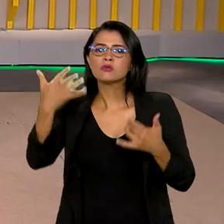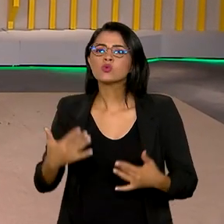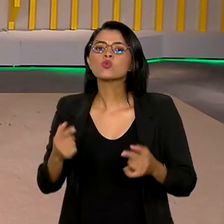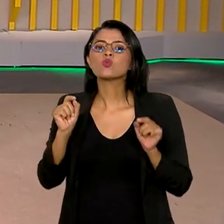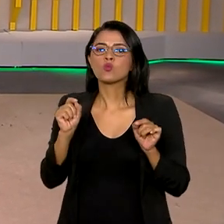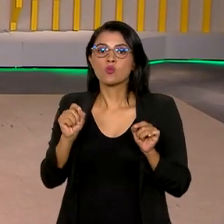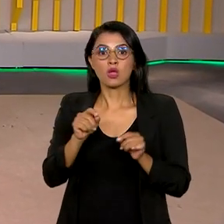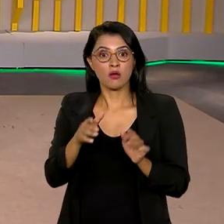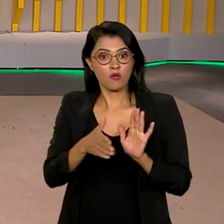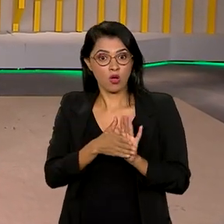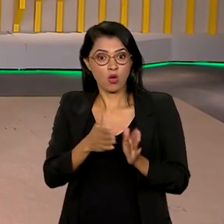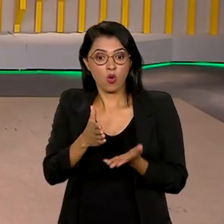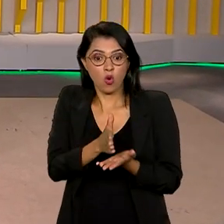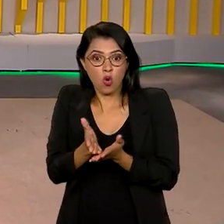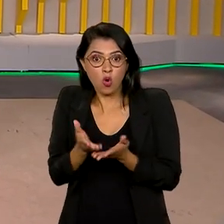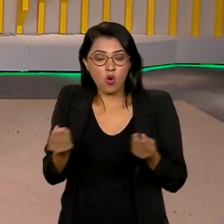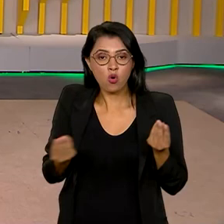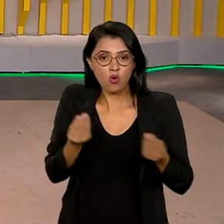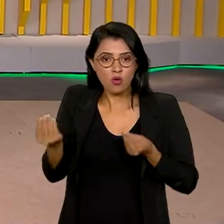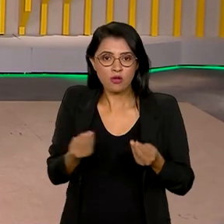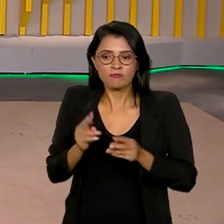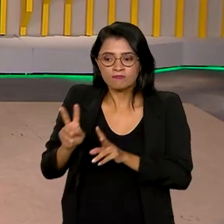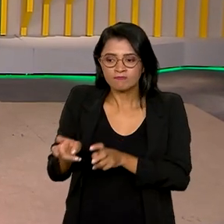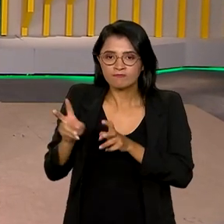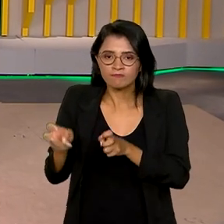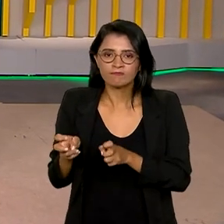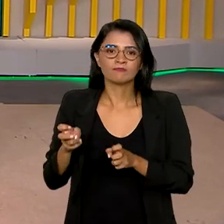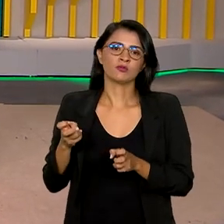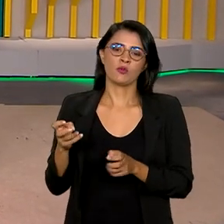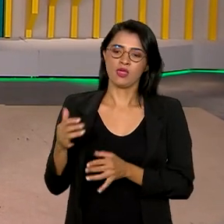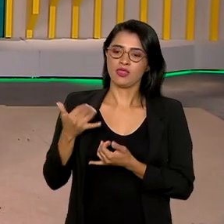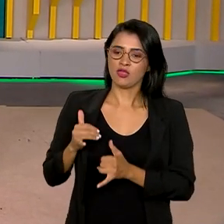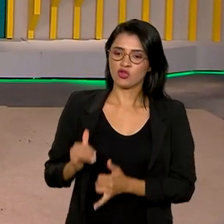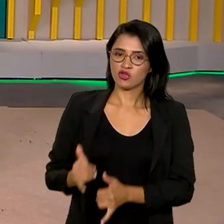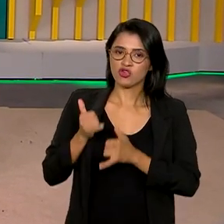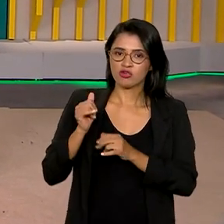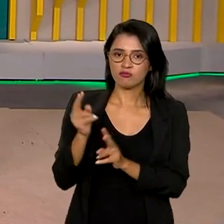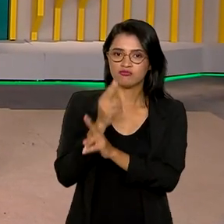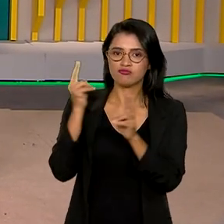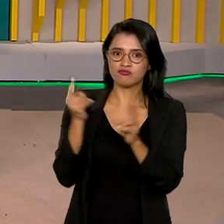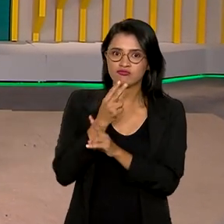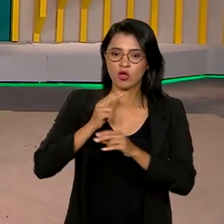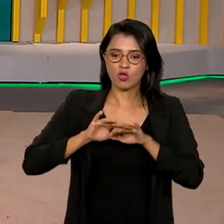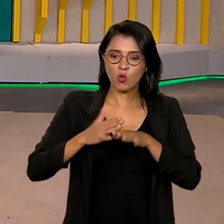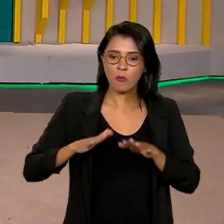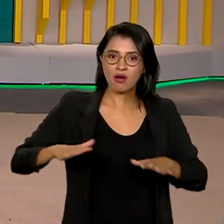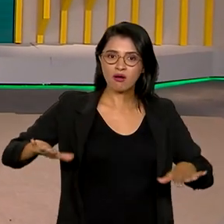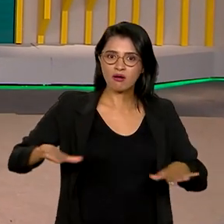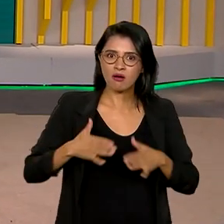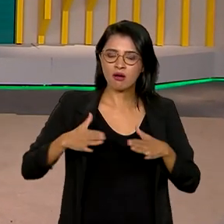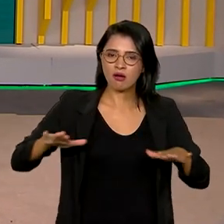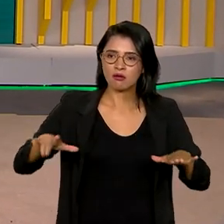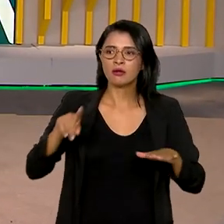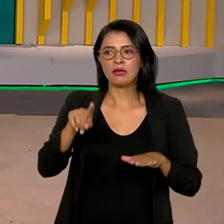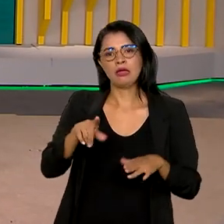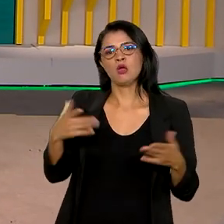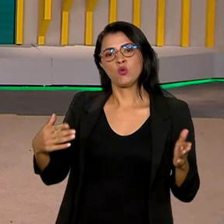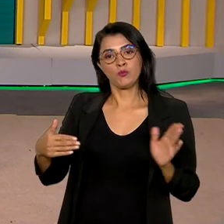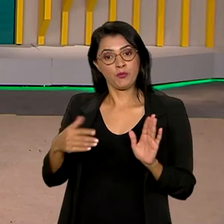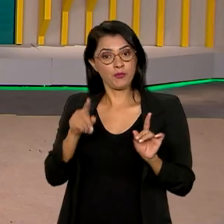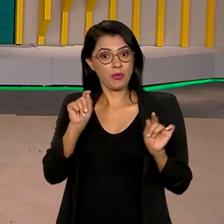que a nova fronteira, Ana, é a exploração de energia eólica em alto mar. E para isso, Roberto, o governo federal